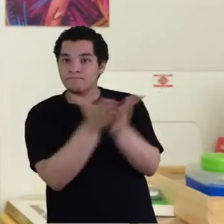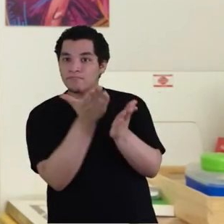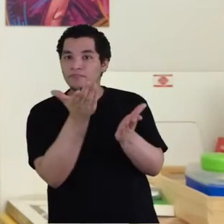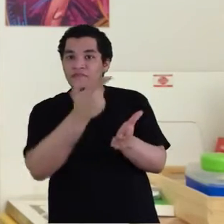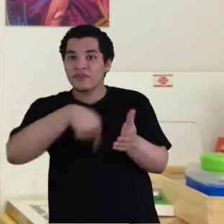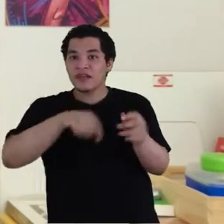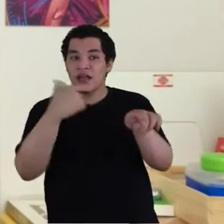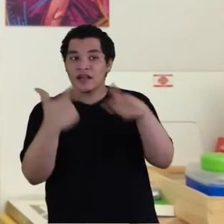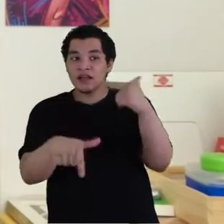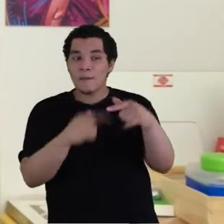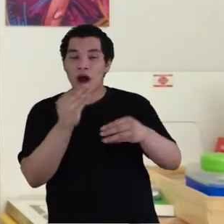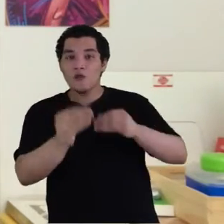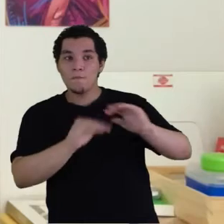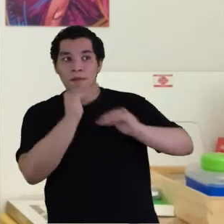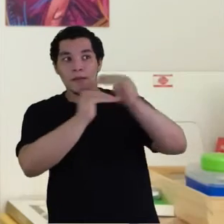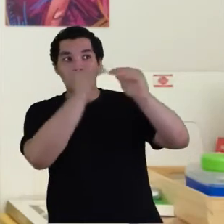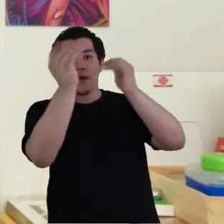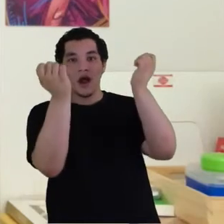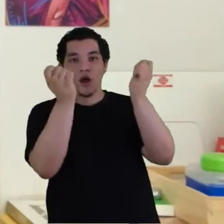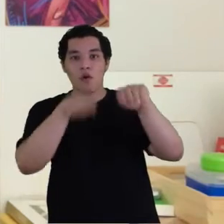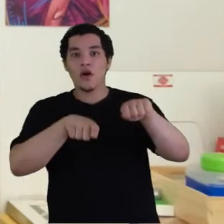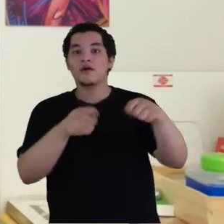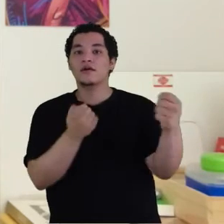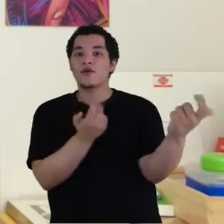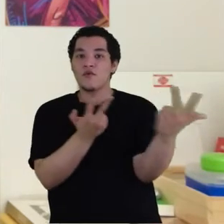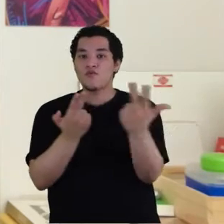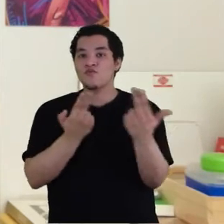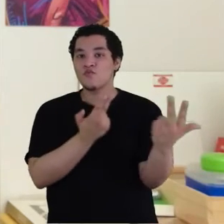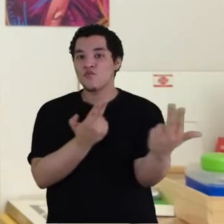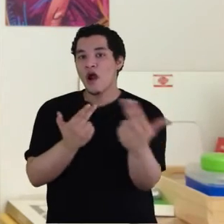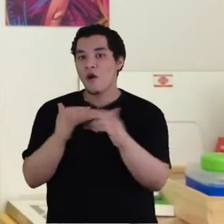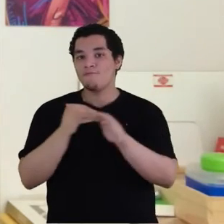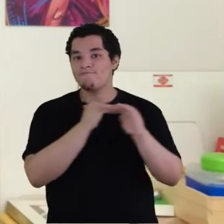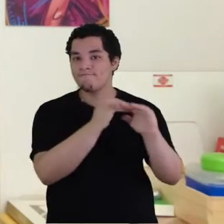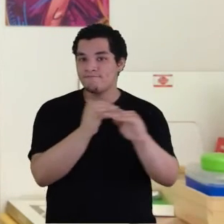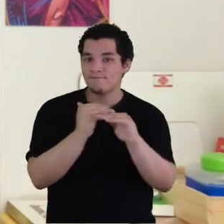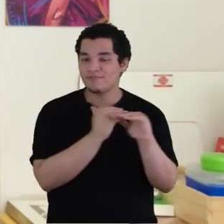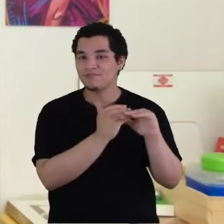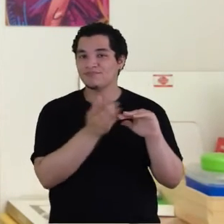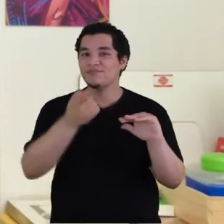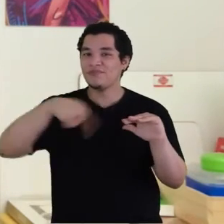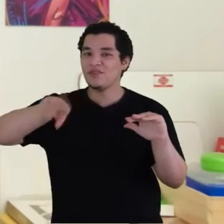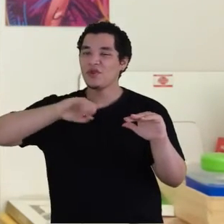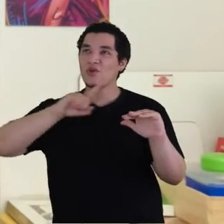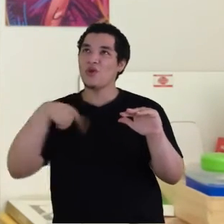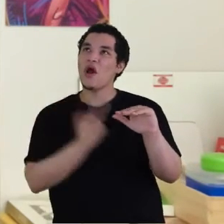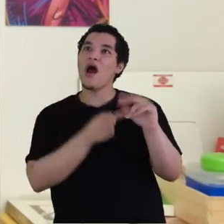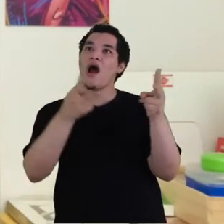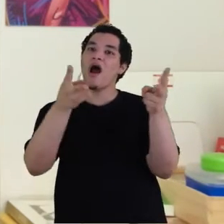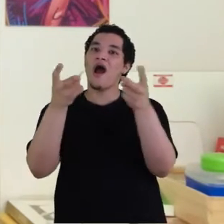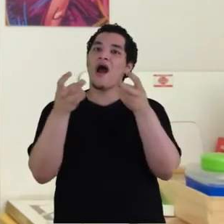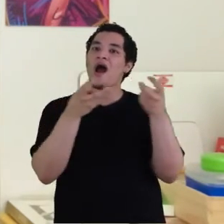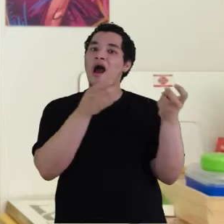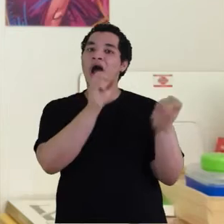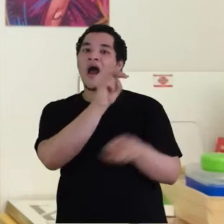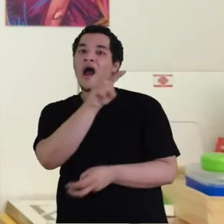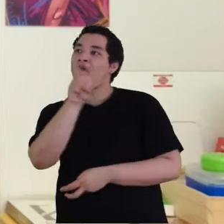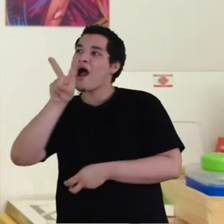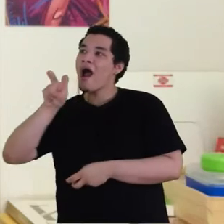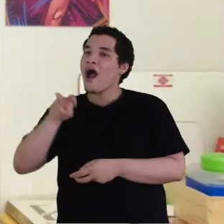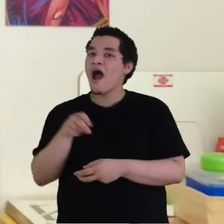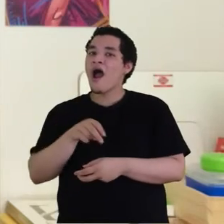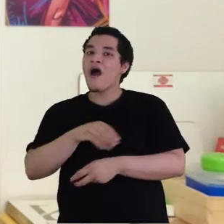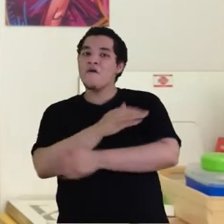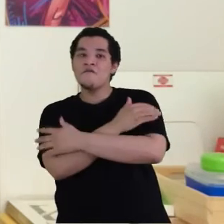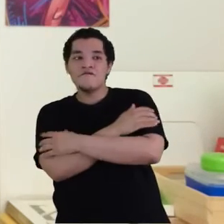no seu trabalho de reeriguimento. E aí então a gente vai percebendo como com o passar dos anos a força